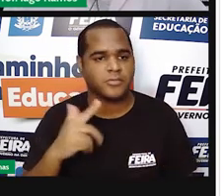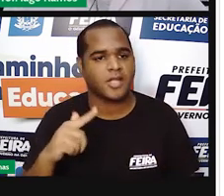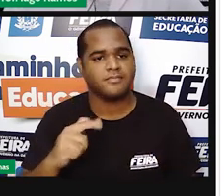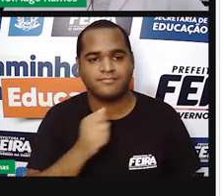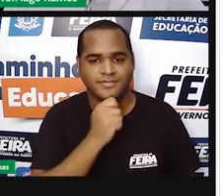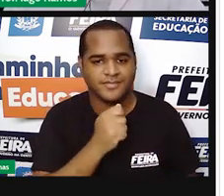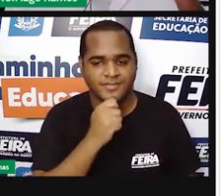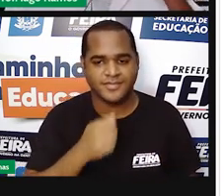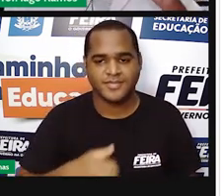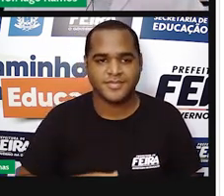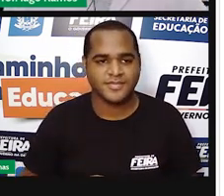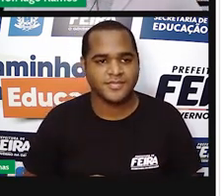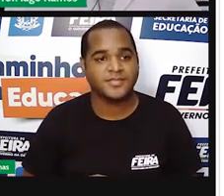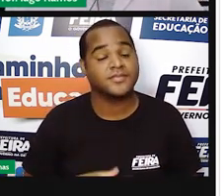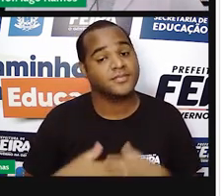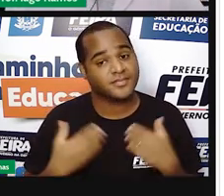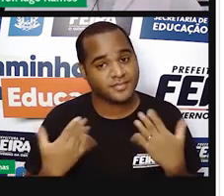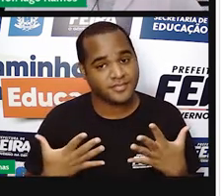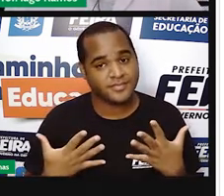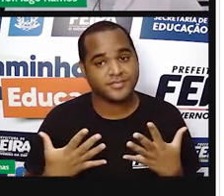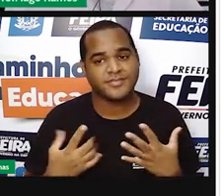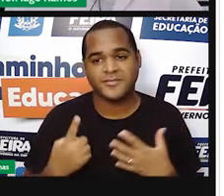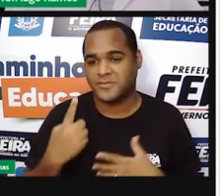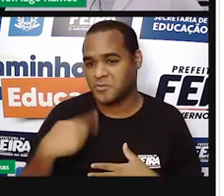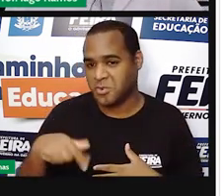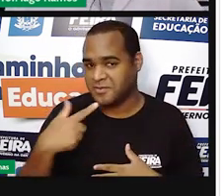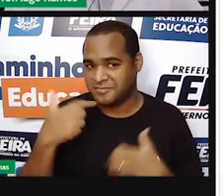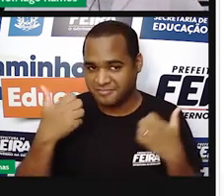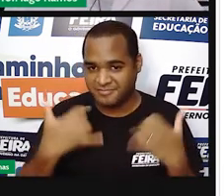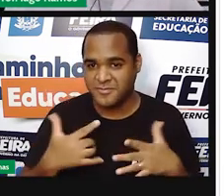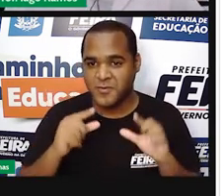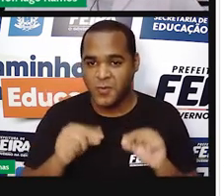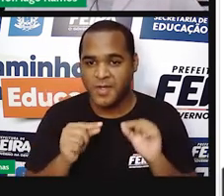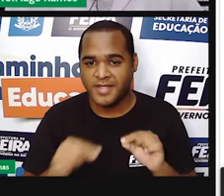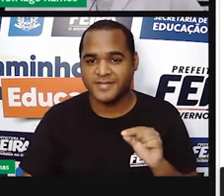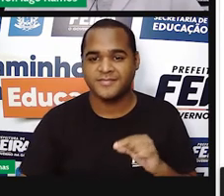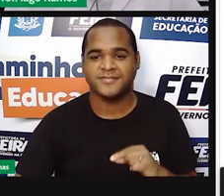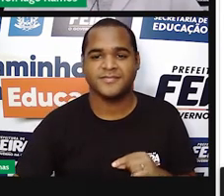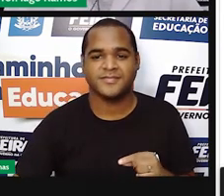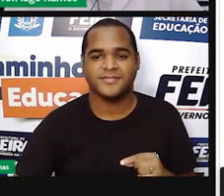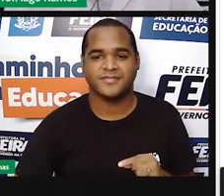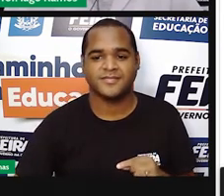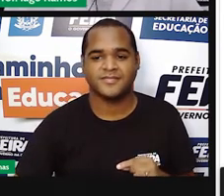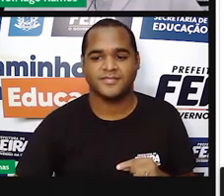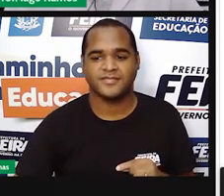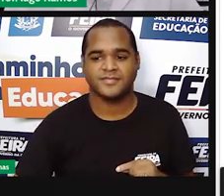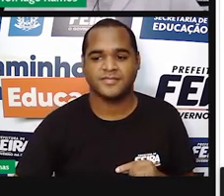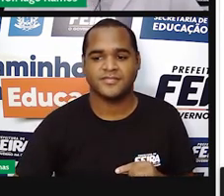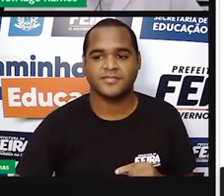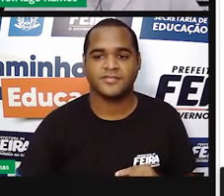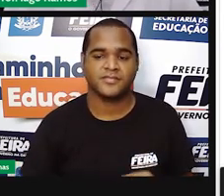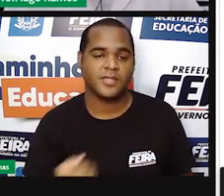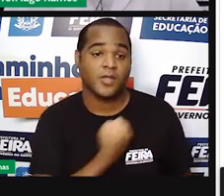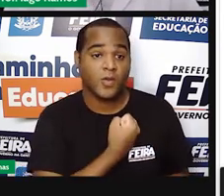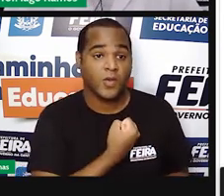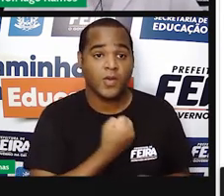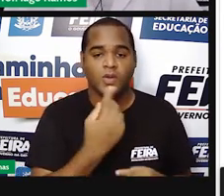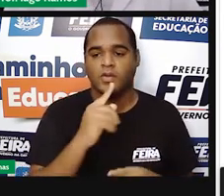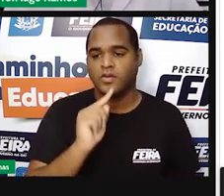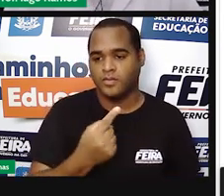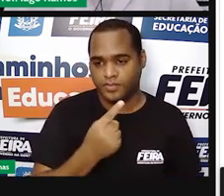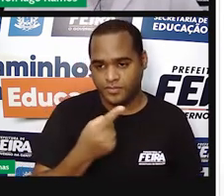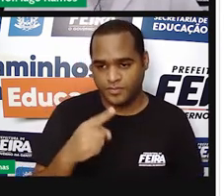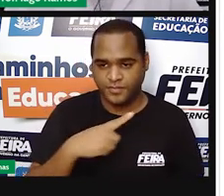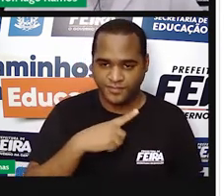São aquelas, olha aí eu dizendo de novo a mesma coisa, que aqueles números que tem vírgula, mas